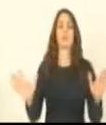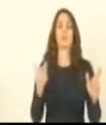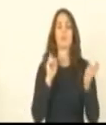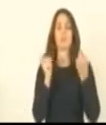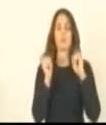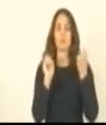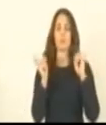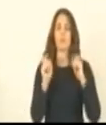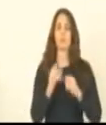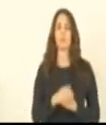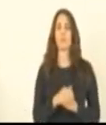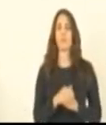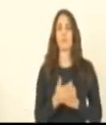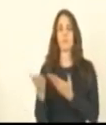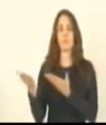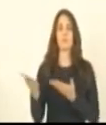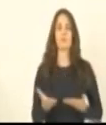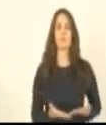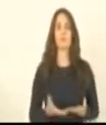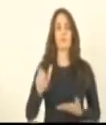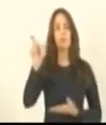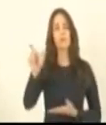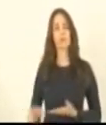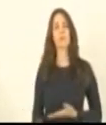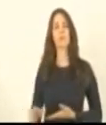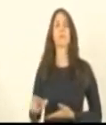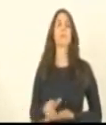sessão e convido ele.